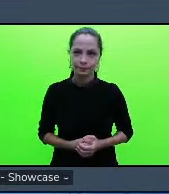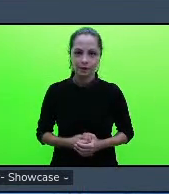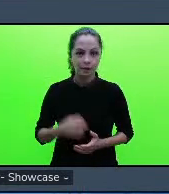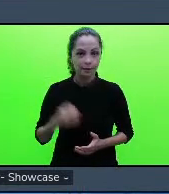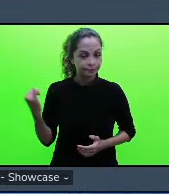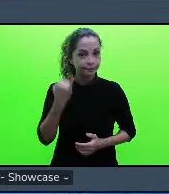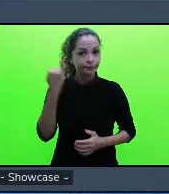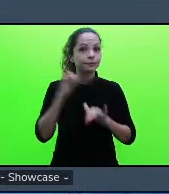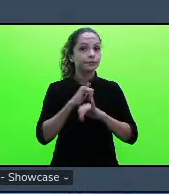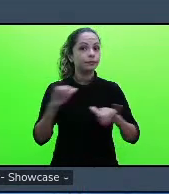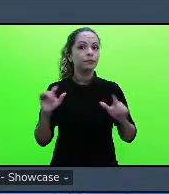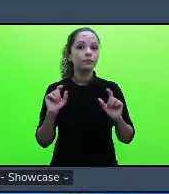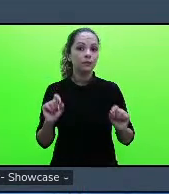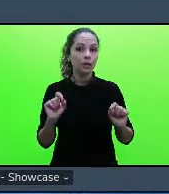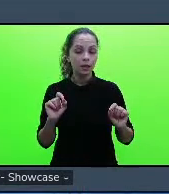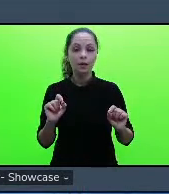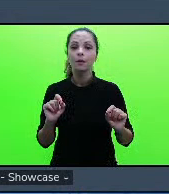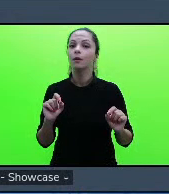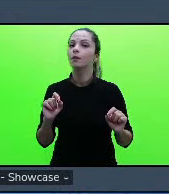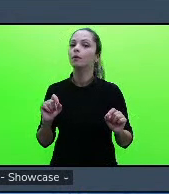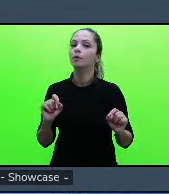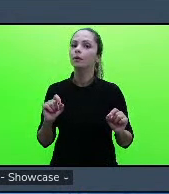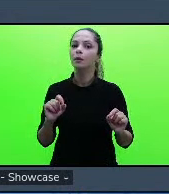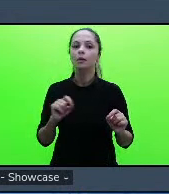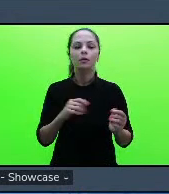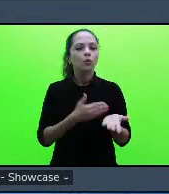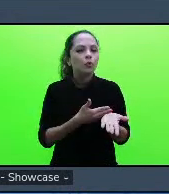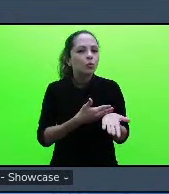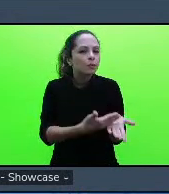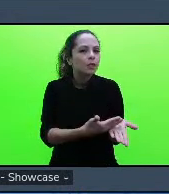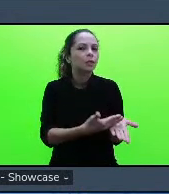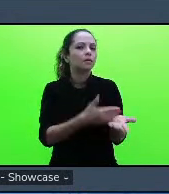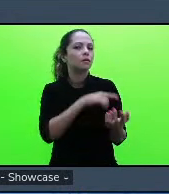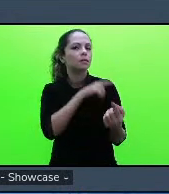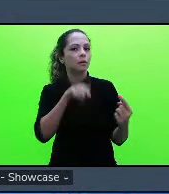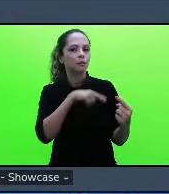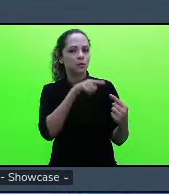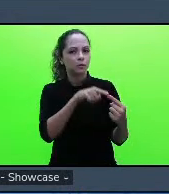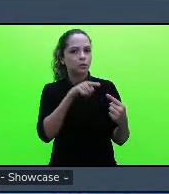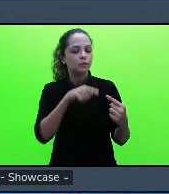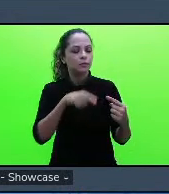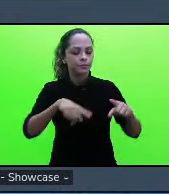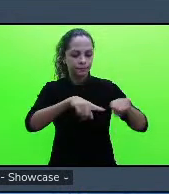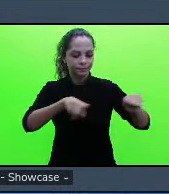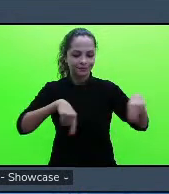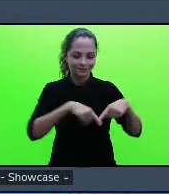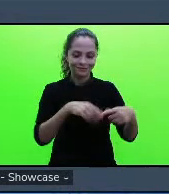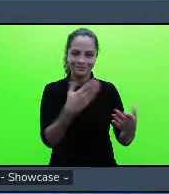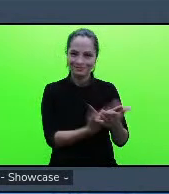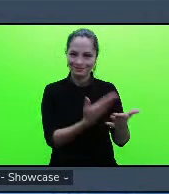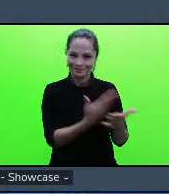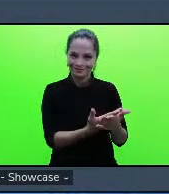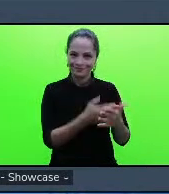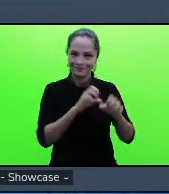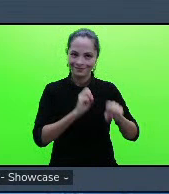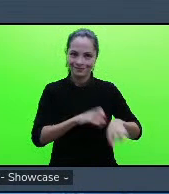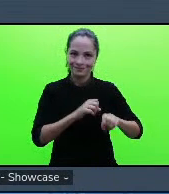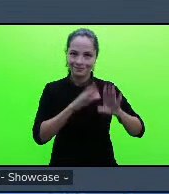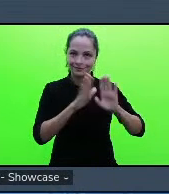intuito era fazer uma gravação nessa escola de educação infantil em que eu trabalhava como